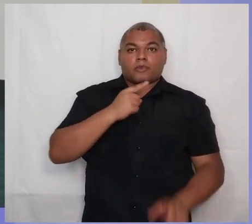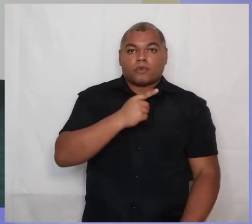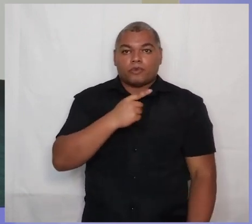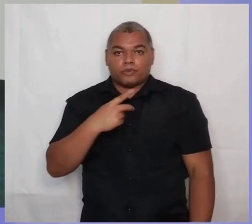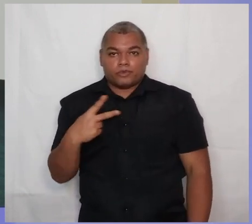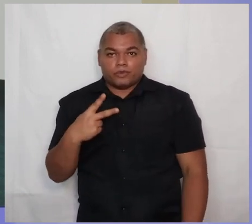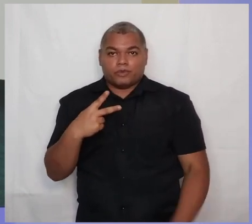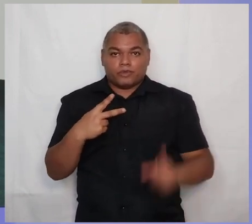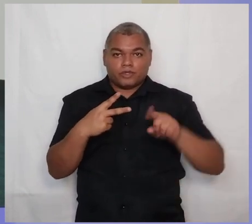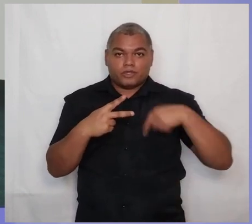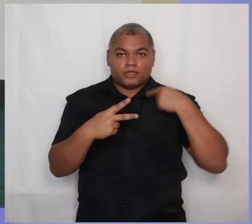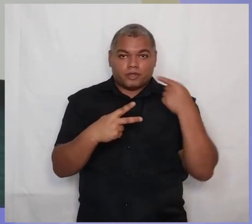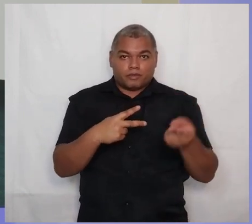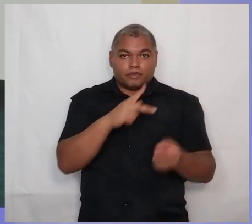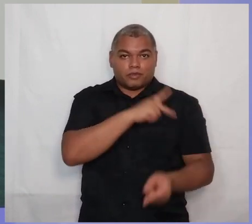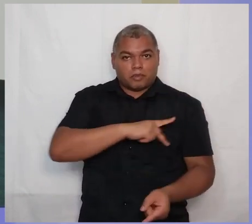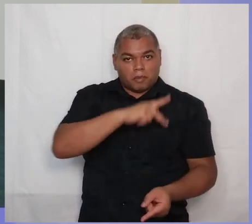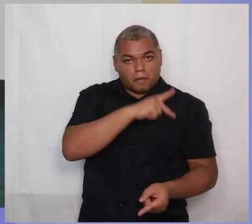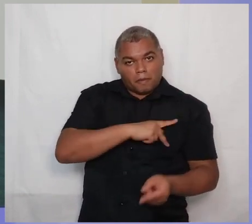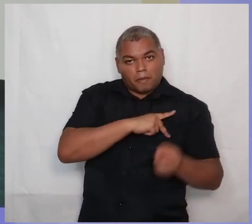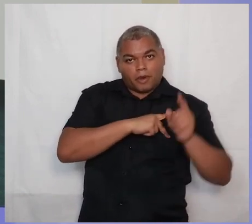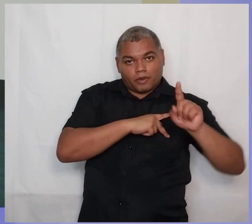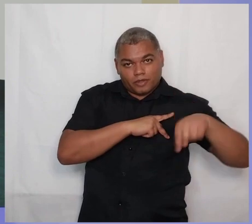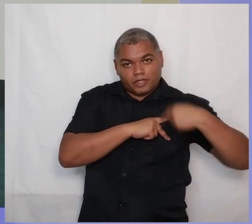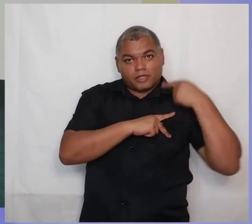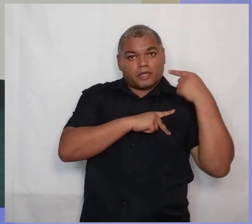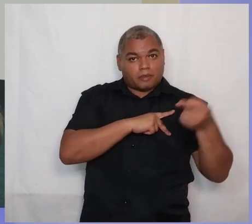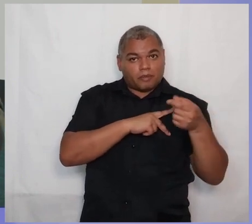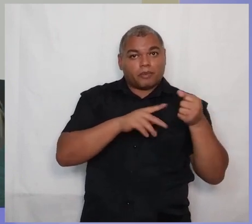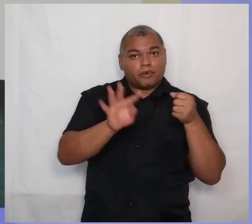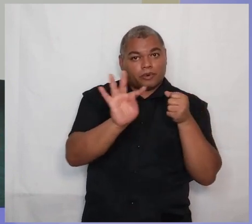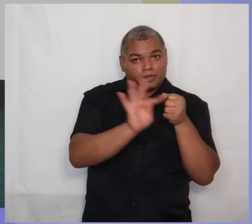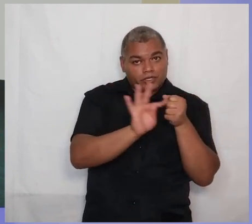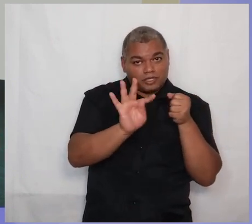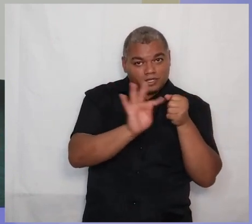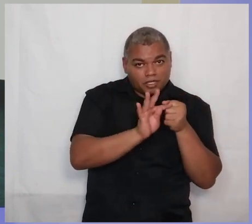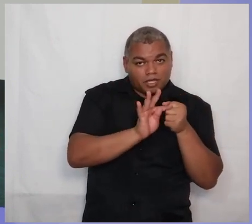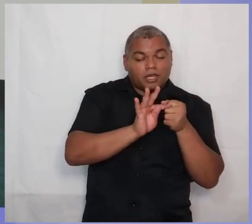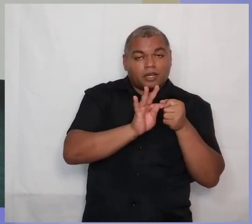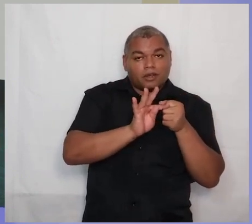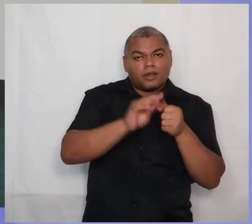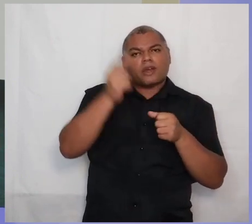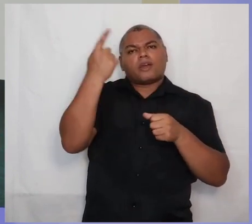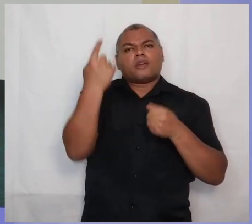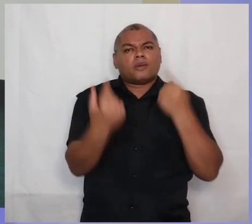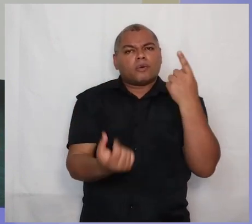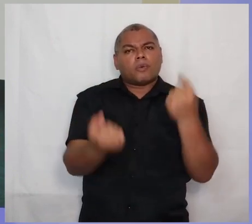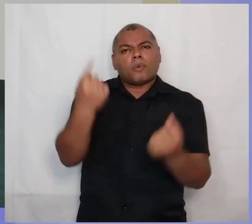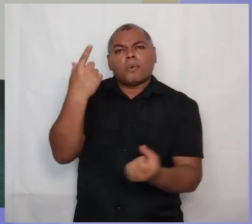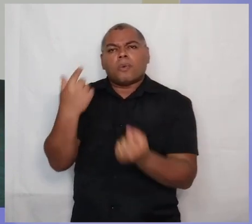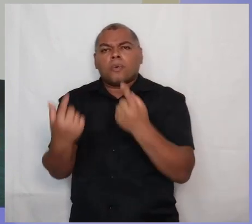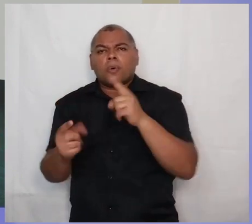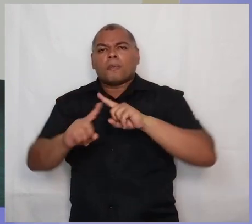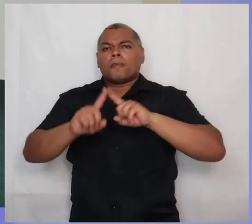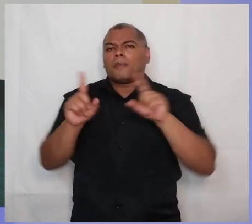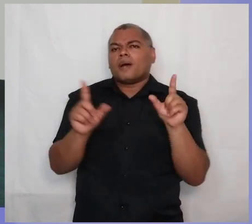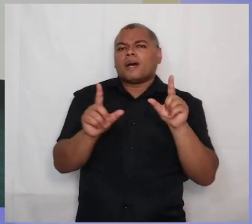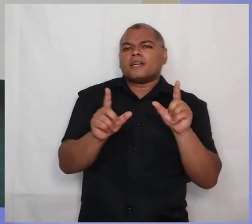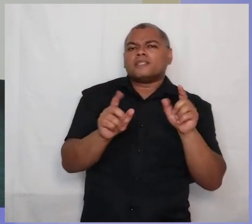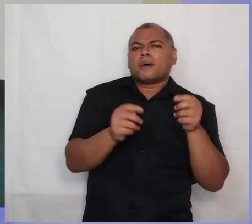Paulo, e depois talvez Tiago, irmão do Senhor Jesus, e mais um ou outro, mas aqueles pouquíssimos que foram